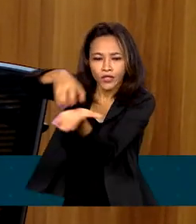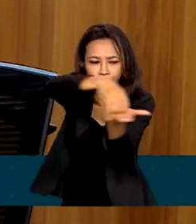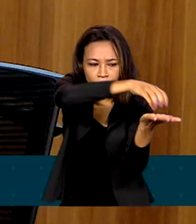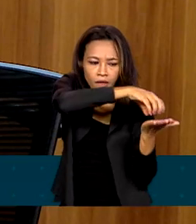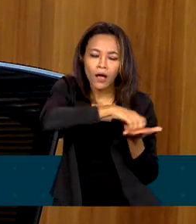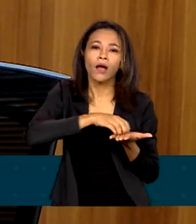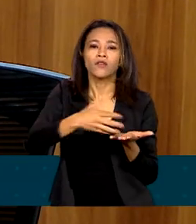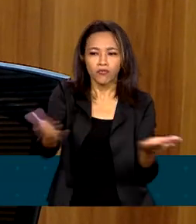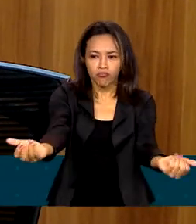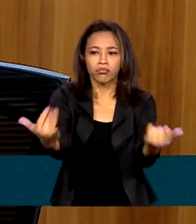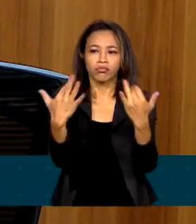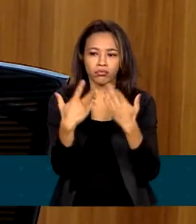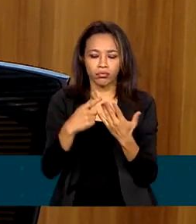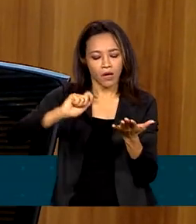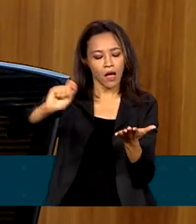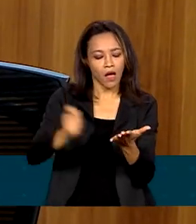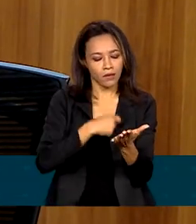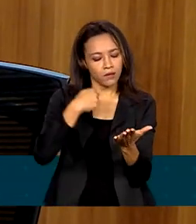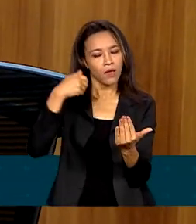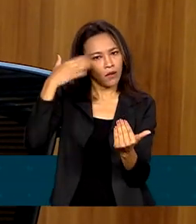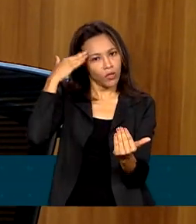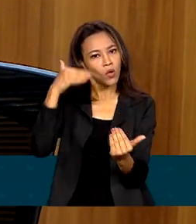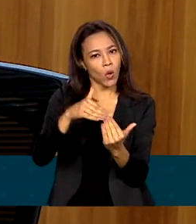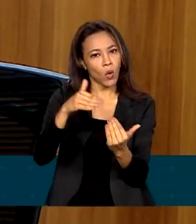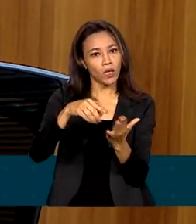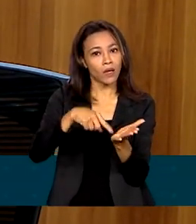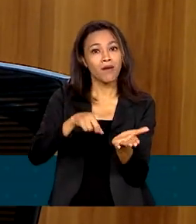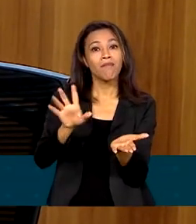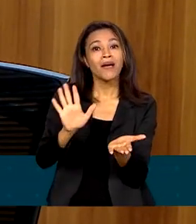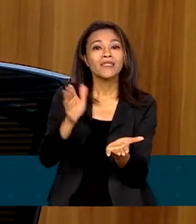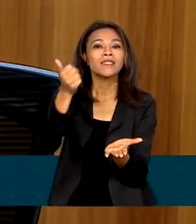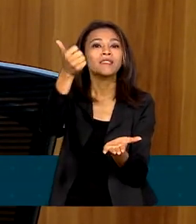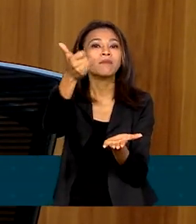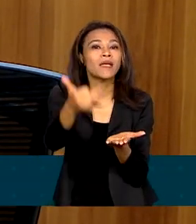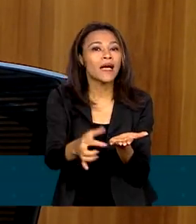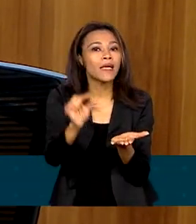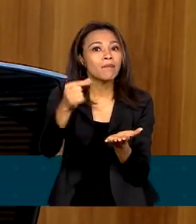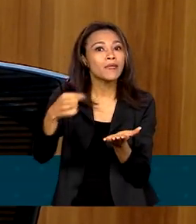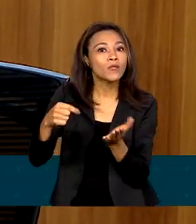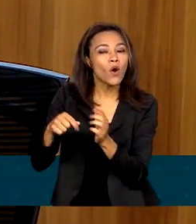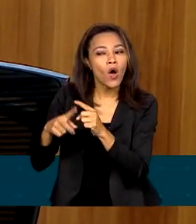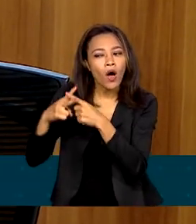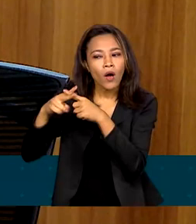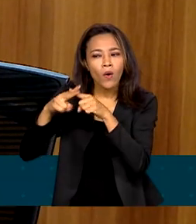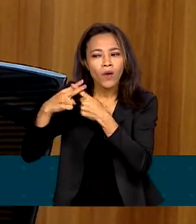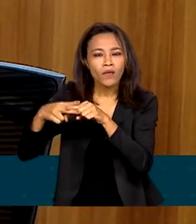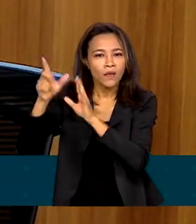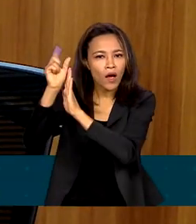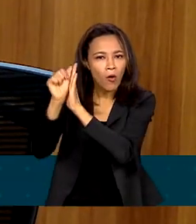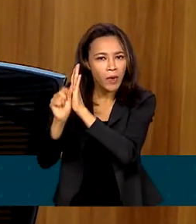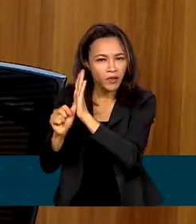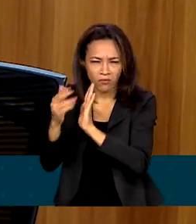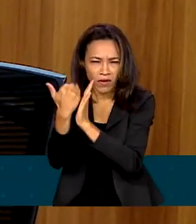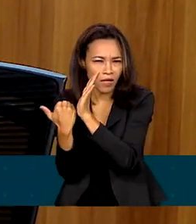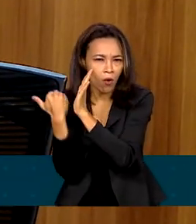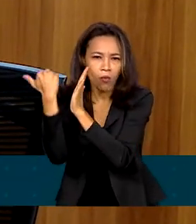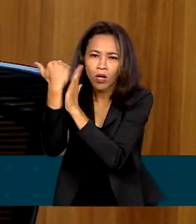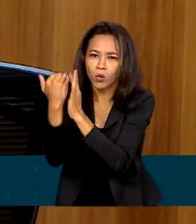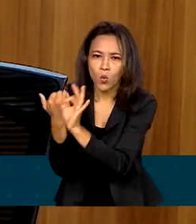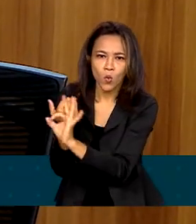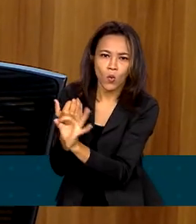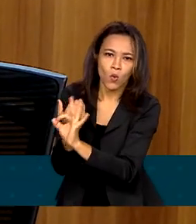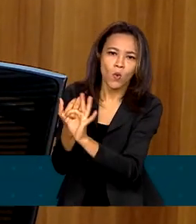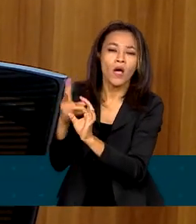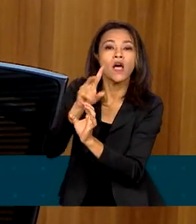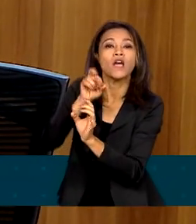anúncio, assinaram, só que a gente explicou para eles que precisava fazer uma pequena alteração na lei orçamentária sem aumento de custo, praticamente